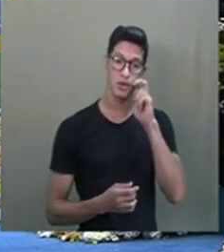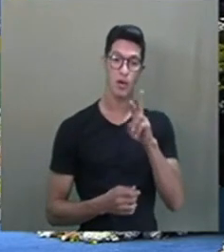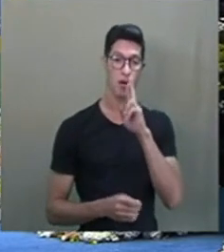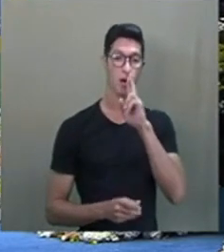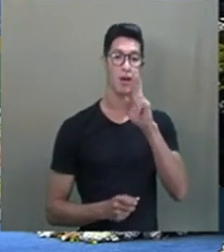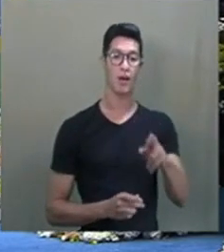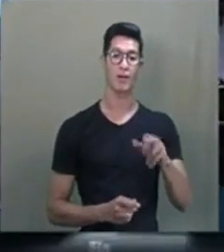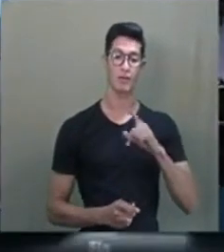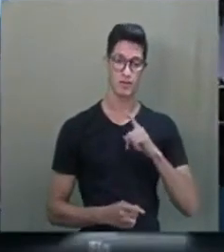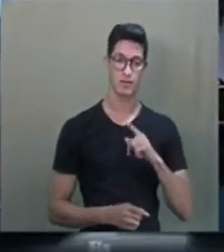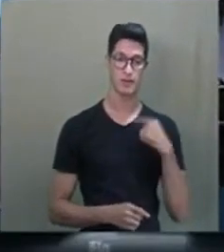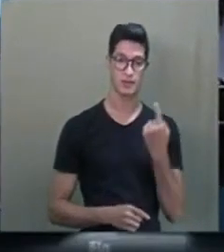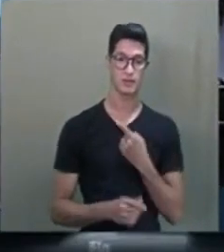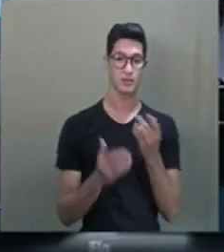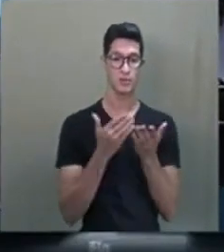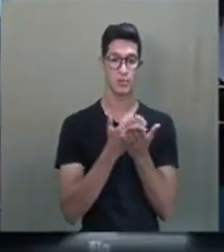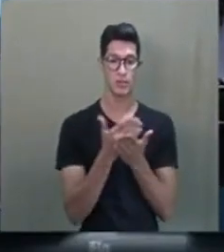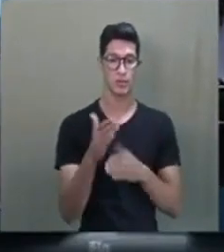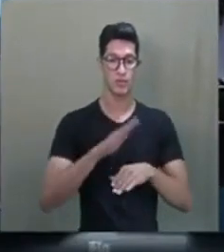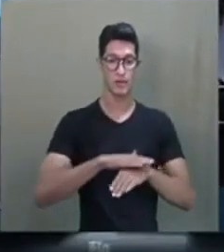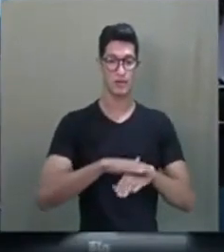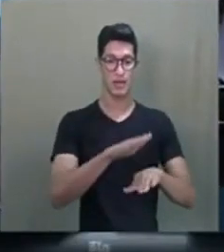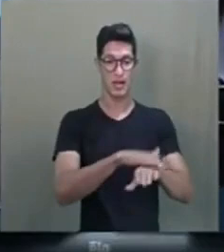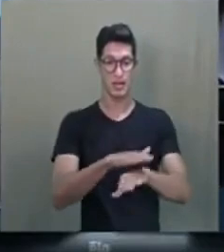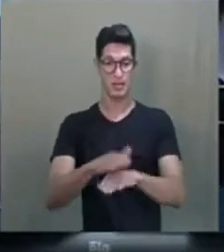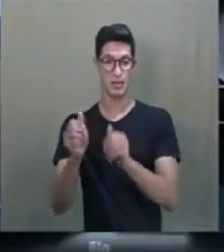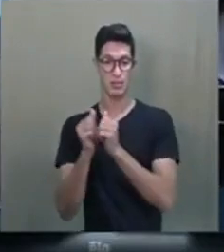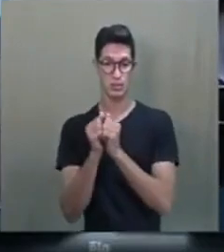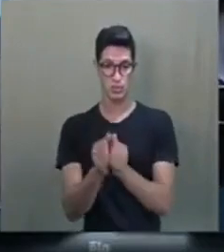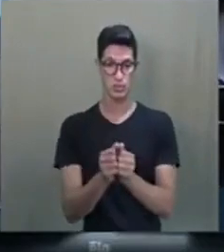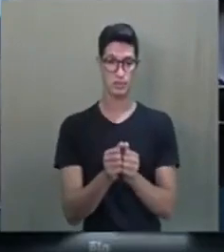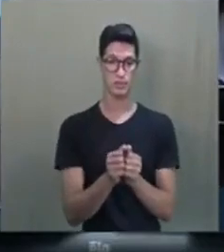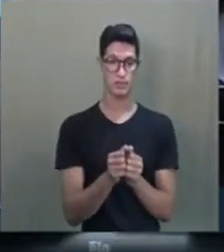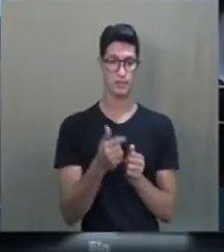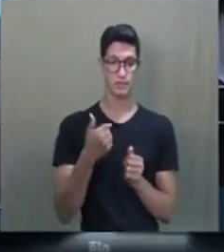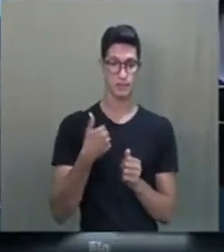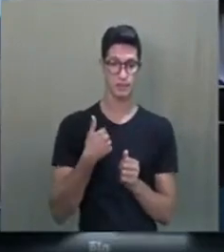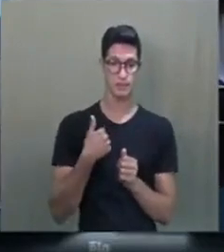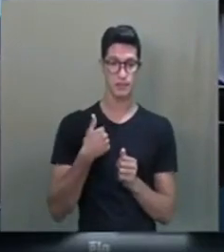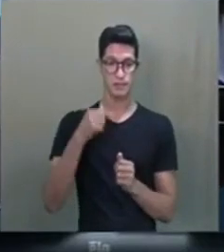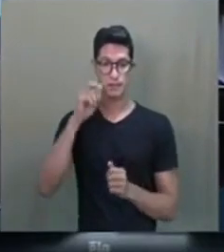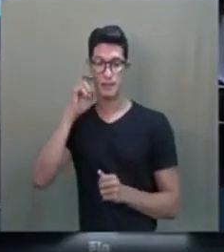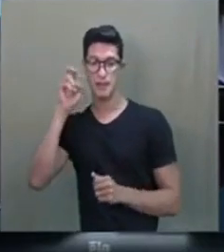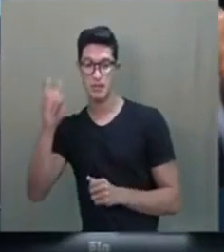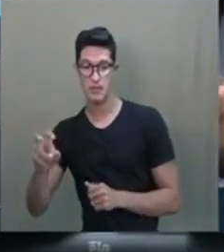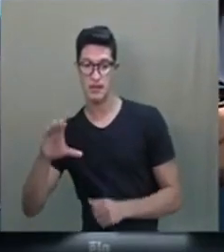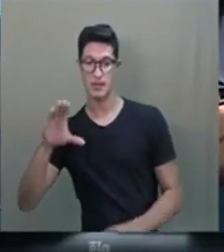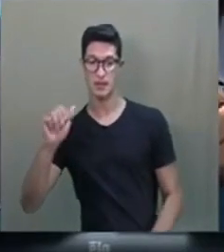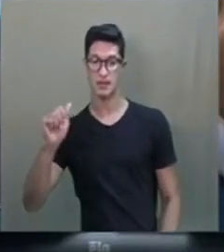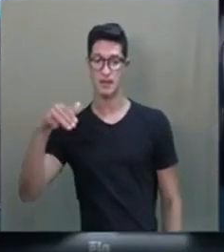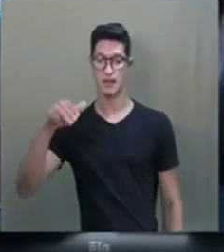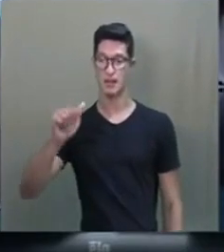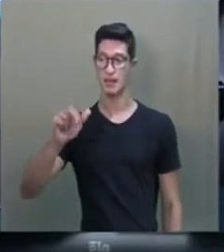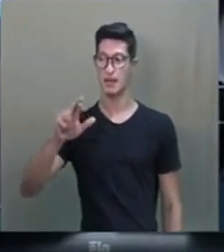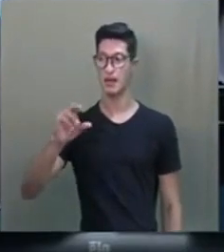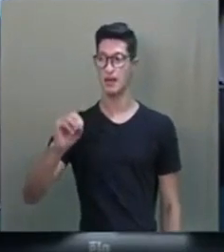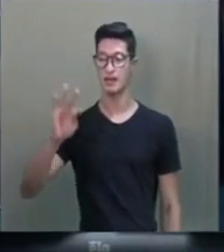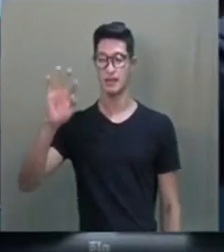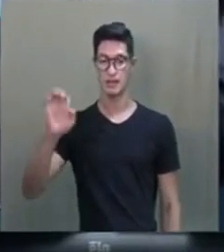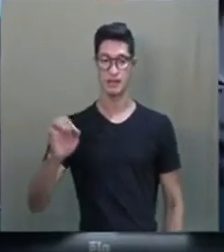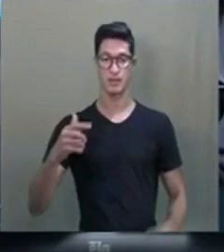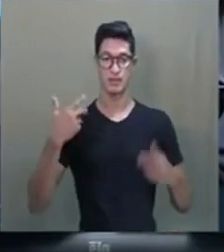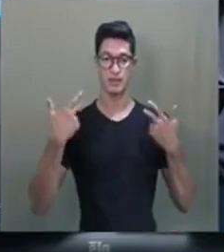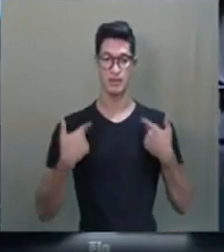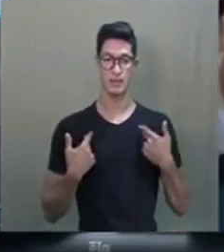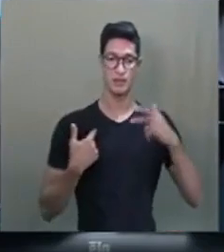resultado que teve. A gente começou a fazer ações juntas, eu fui assistir o jogo no camarote do Ceará, eu com a camisa do